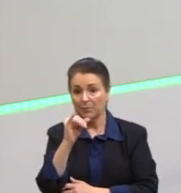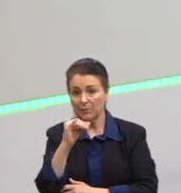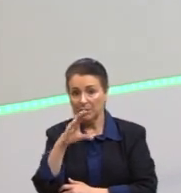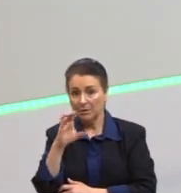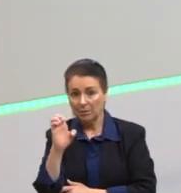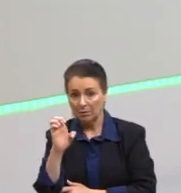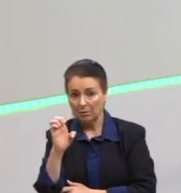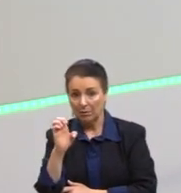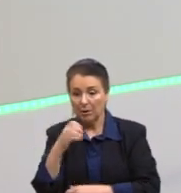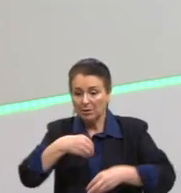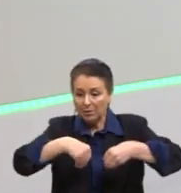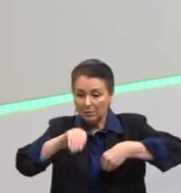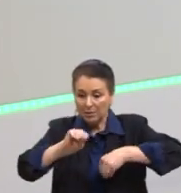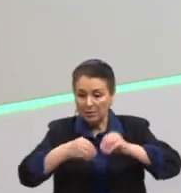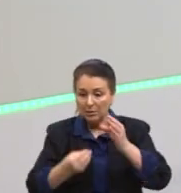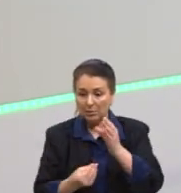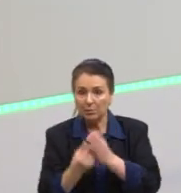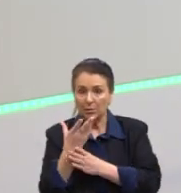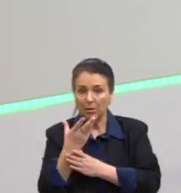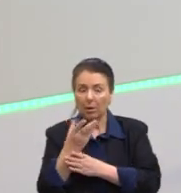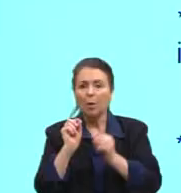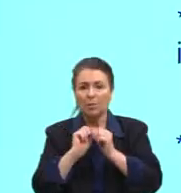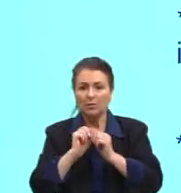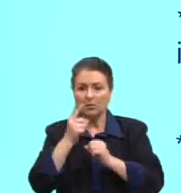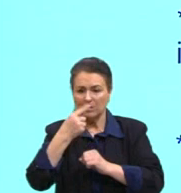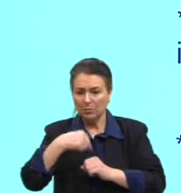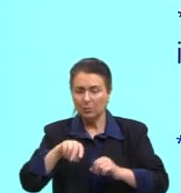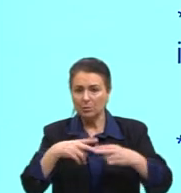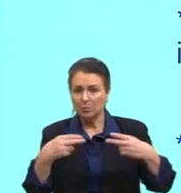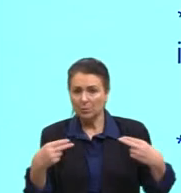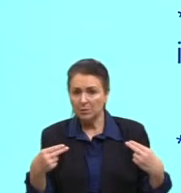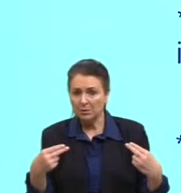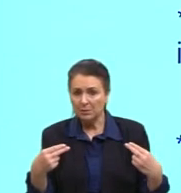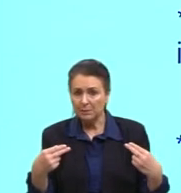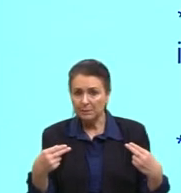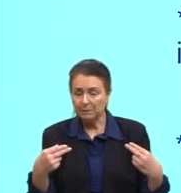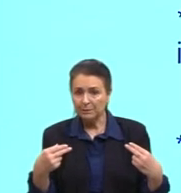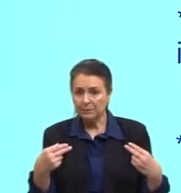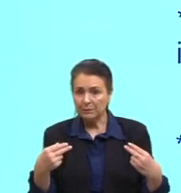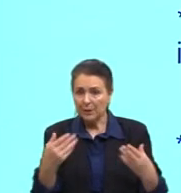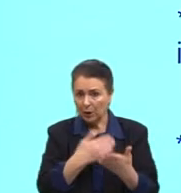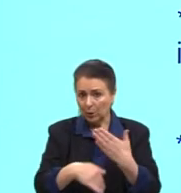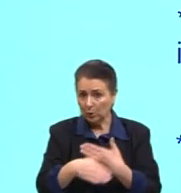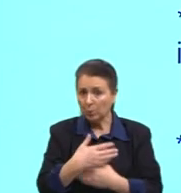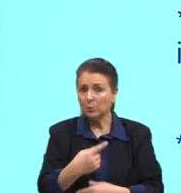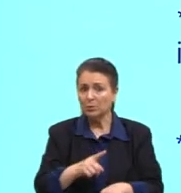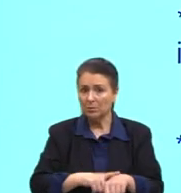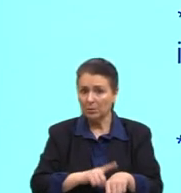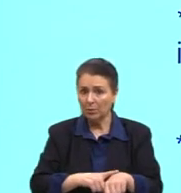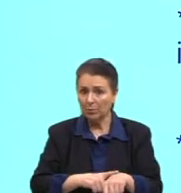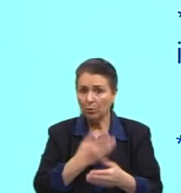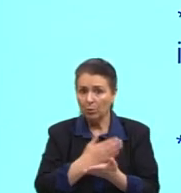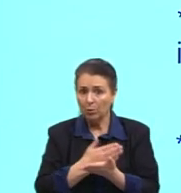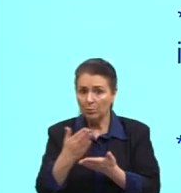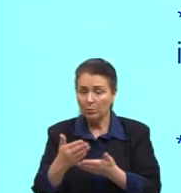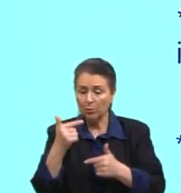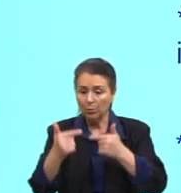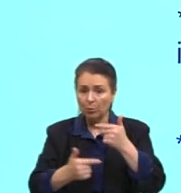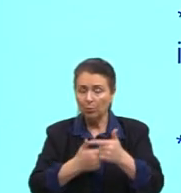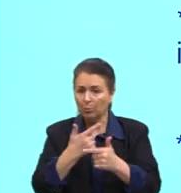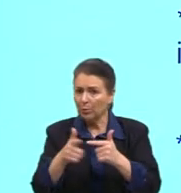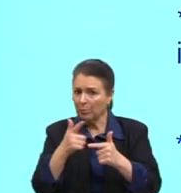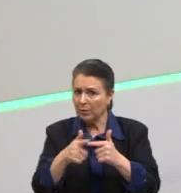você pode fazer outras atividades em outros tempos, em todo o seu tempo, se tornou um problema para o ser humano.